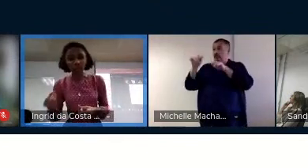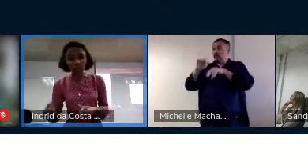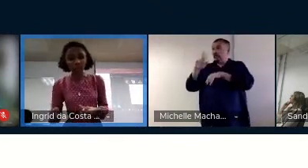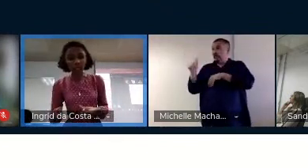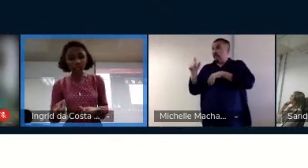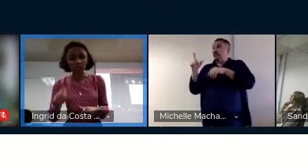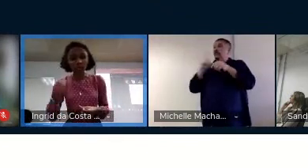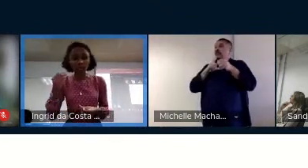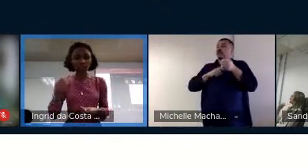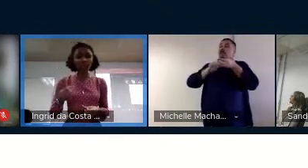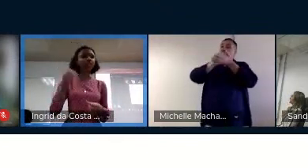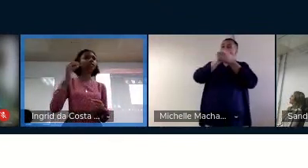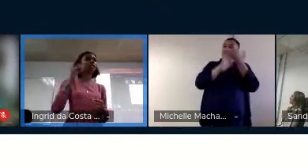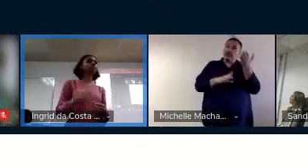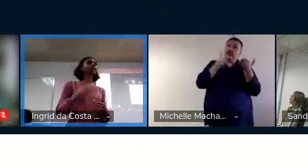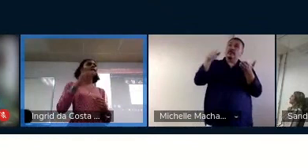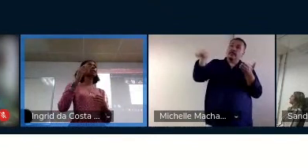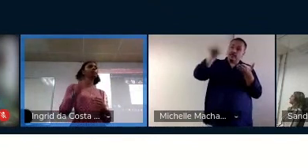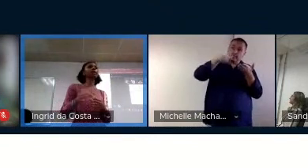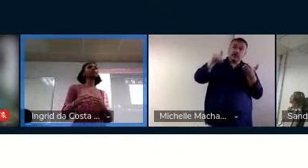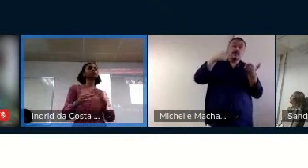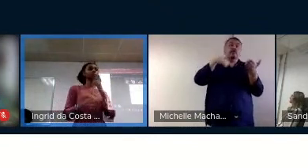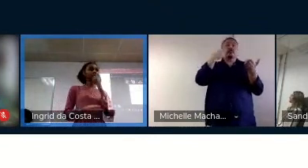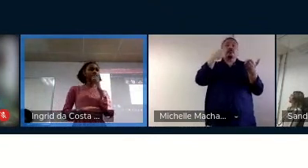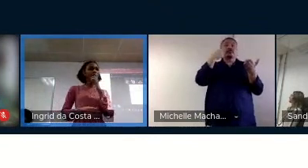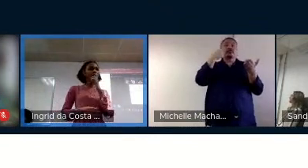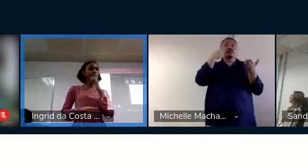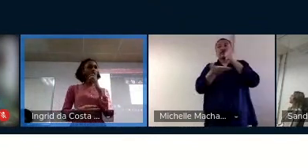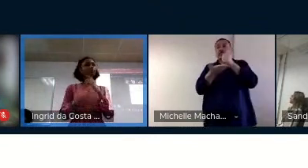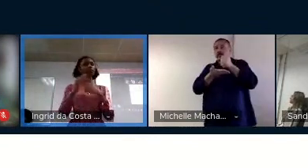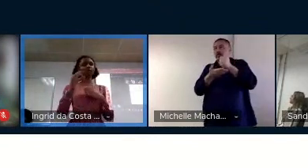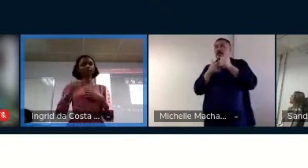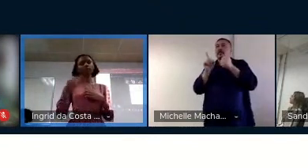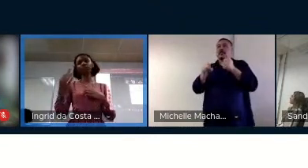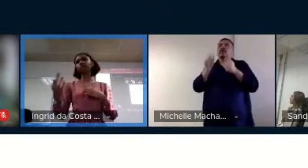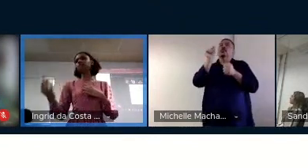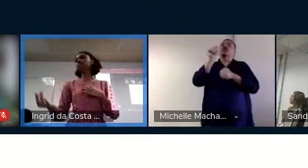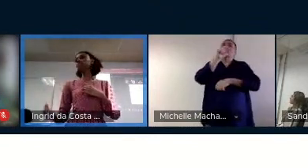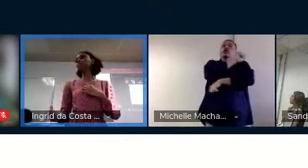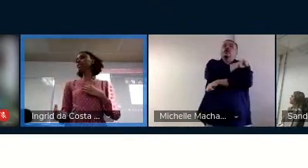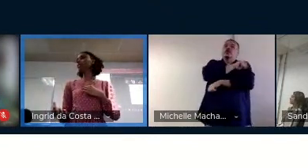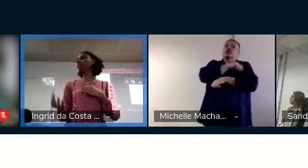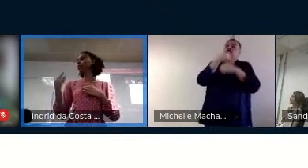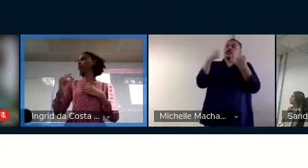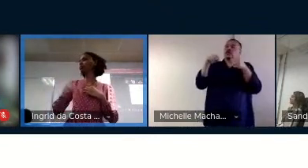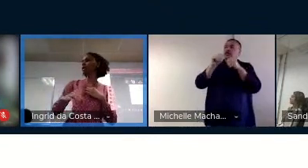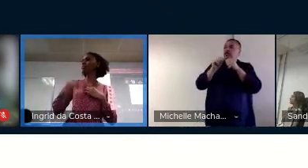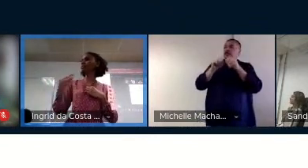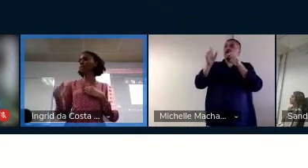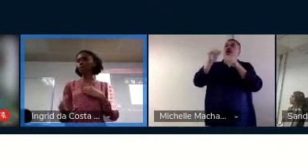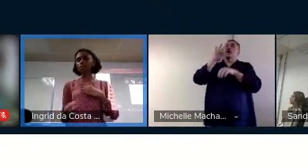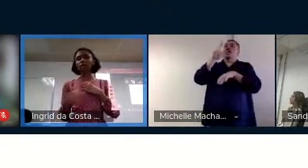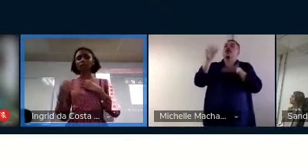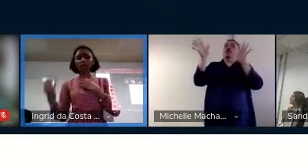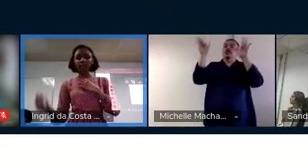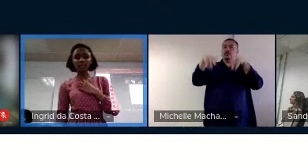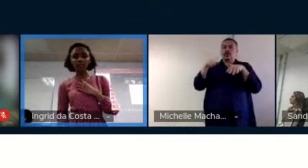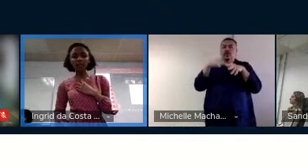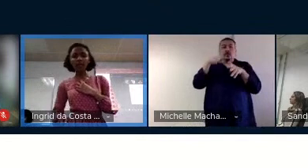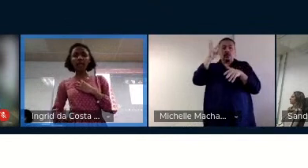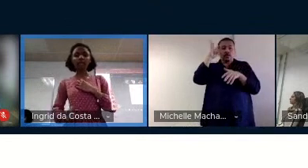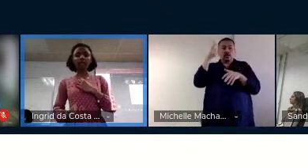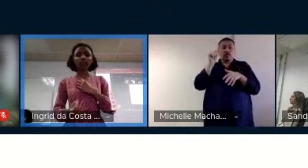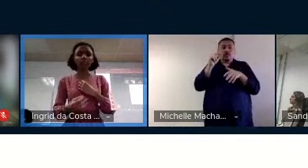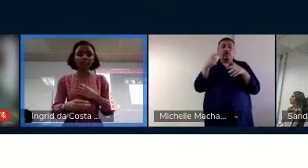vamos fazer uma atividade para vocês identificarem a base. Então, é isso que o aluno vai ter que conseguir fazer no final da aula. Resolver a atividade